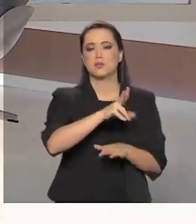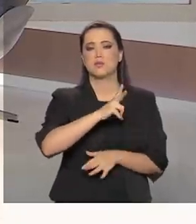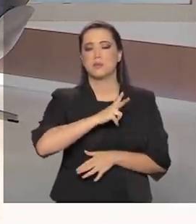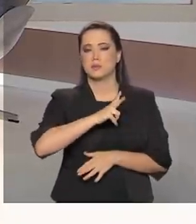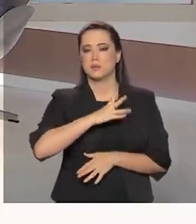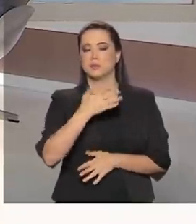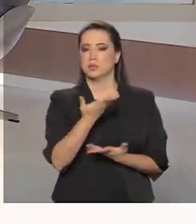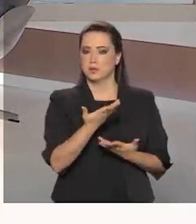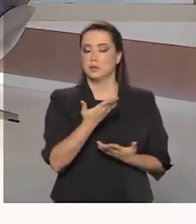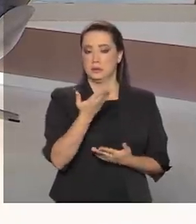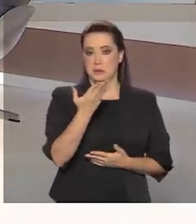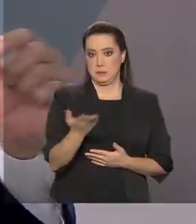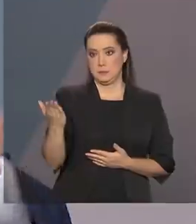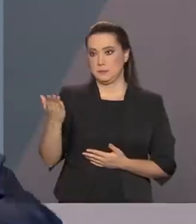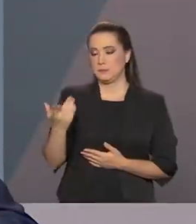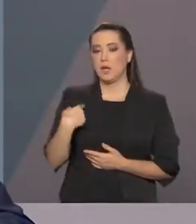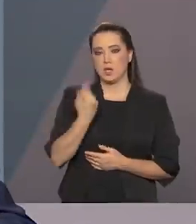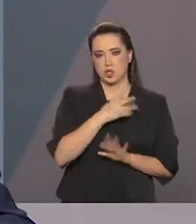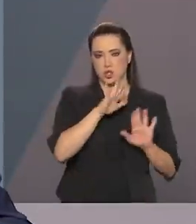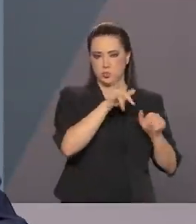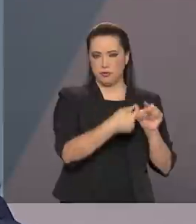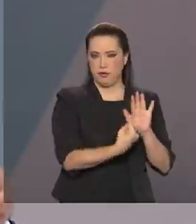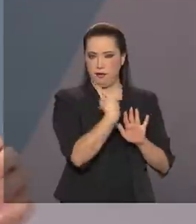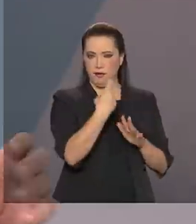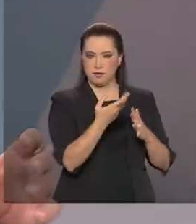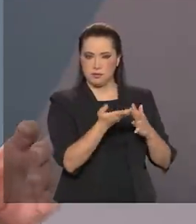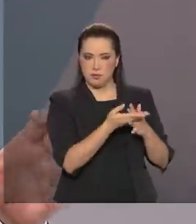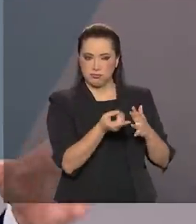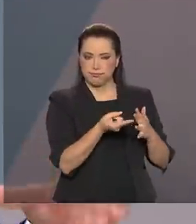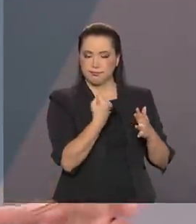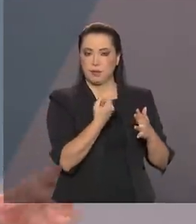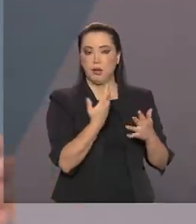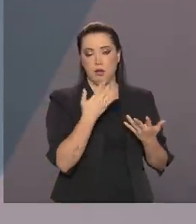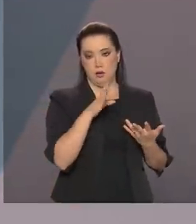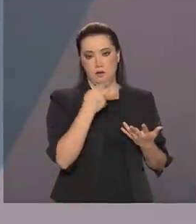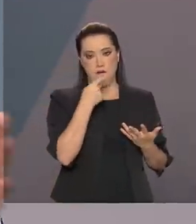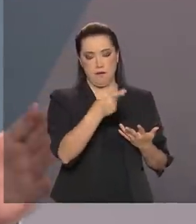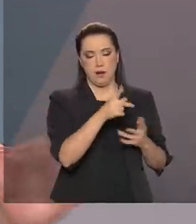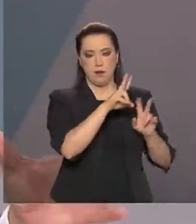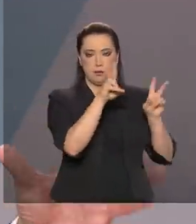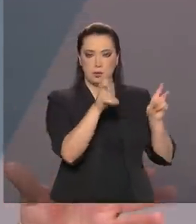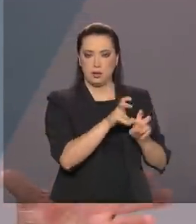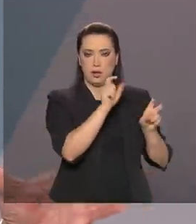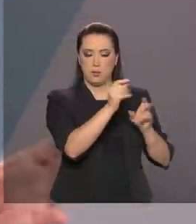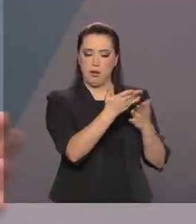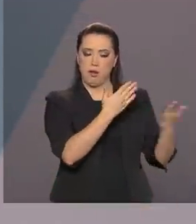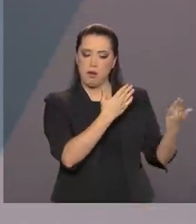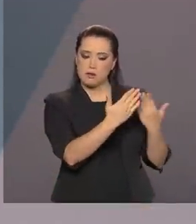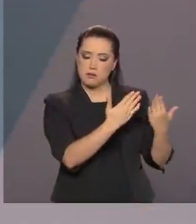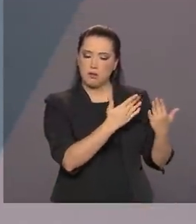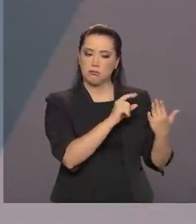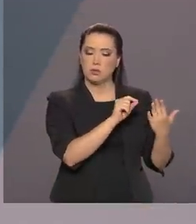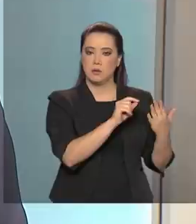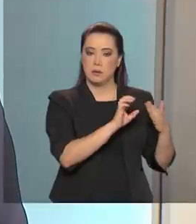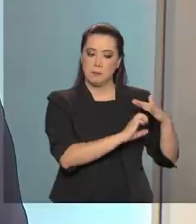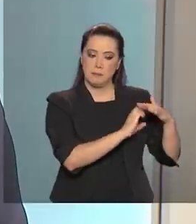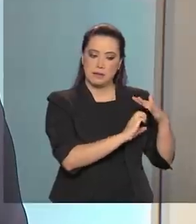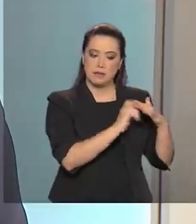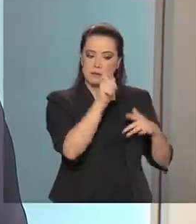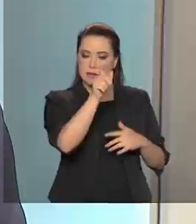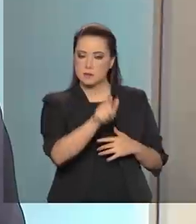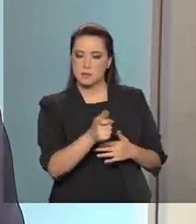Gonçalves. Presidente, a gente terminou o primeiro bloco falando um pouquinho dessa questão da relação entre o consumidor e a empresa.